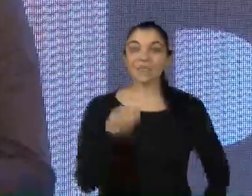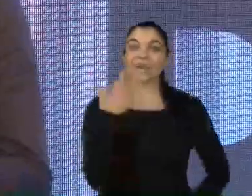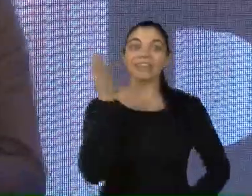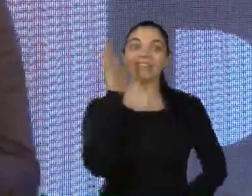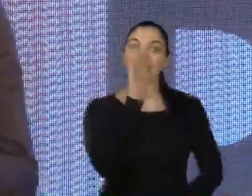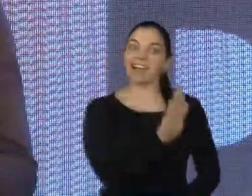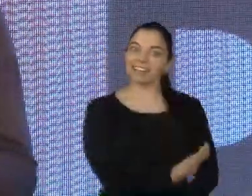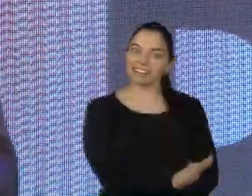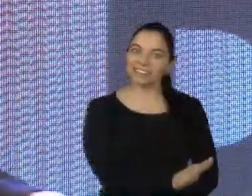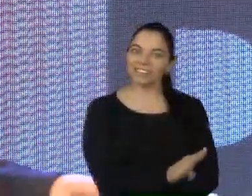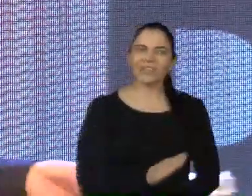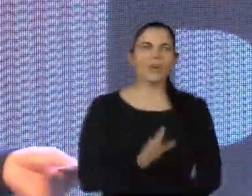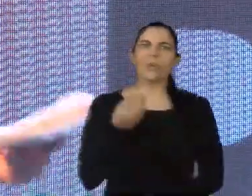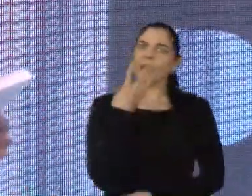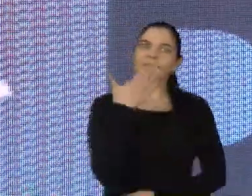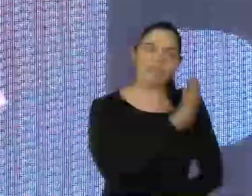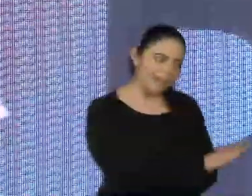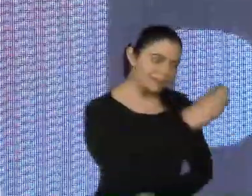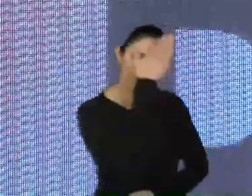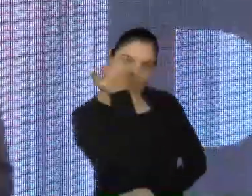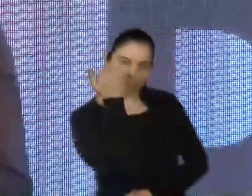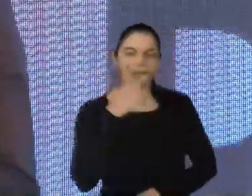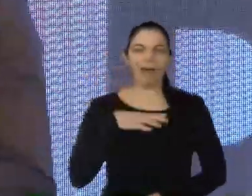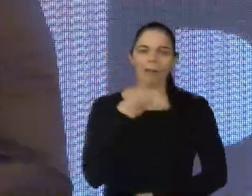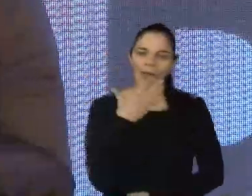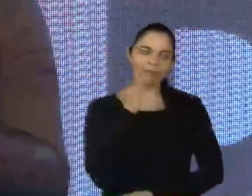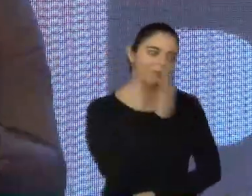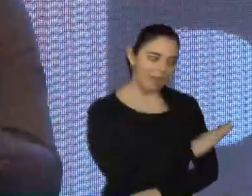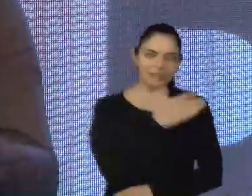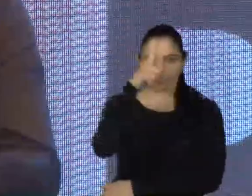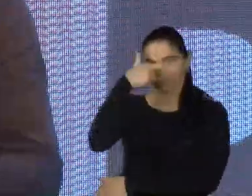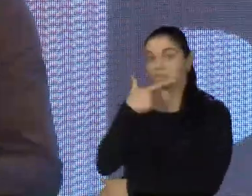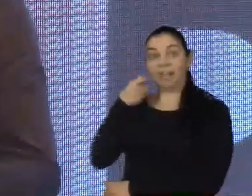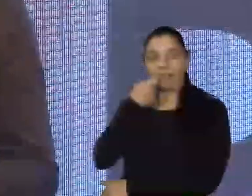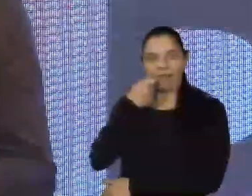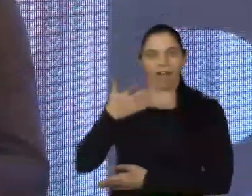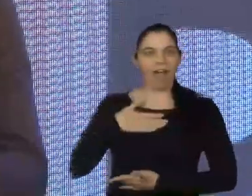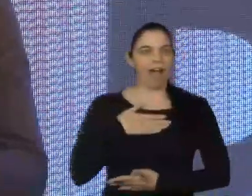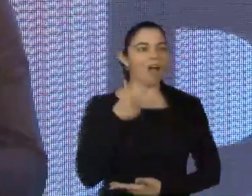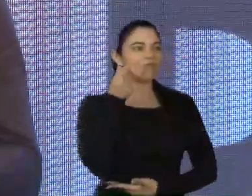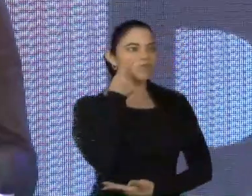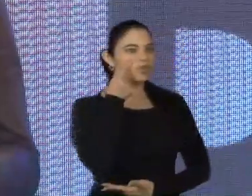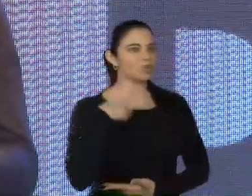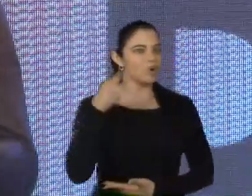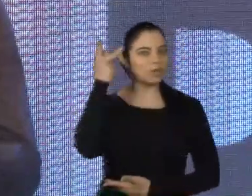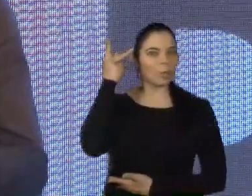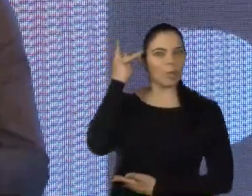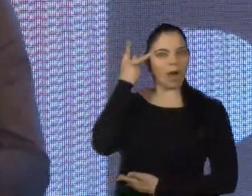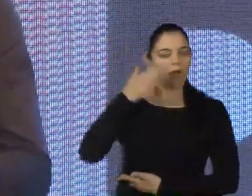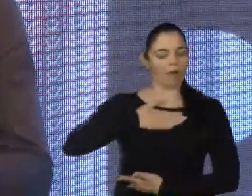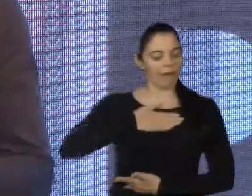Boa tarde, boa tarde Juliana. tarde Alex. Falamos ao vivo de São Paulo, capital. E eu sou Alex